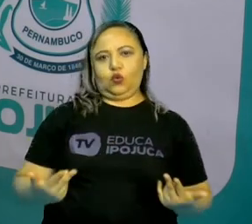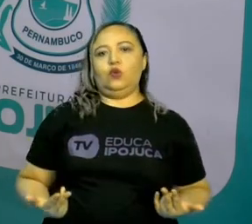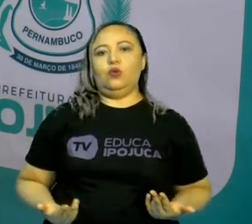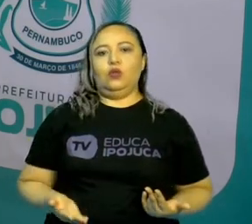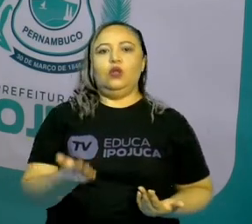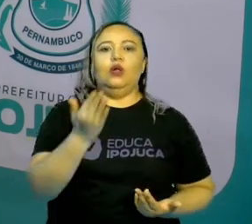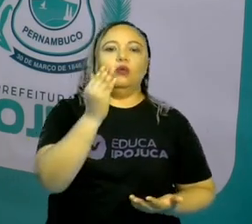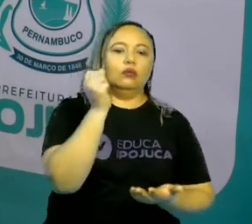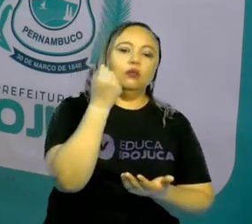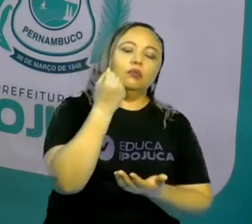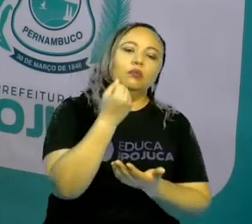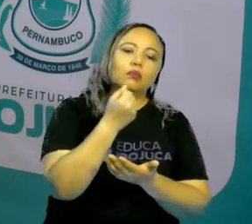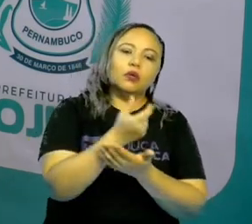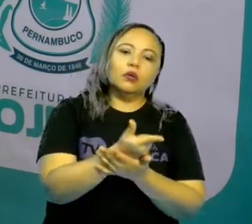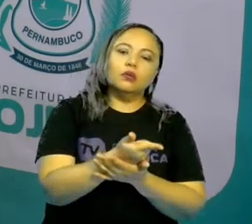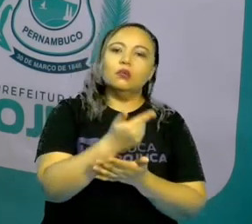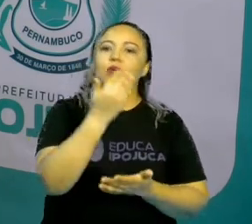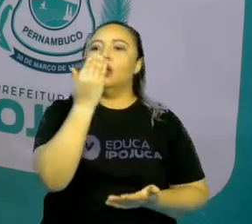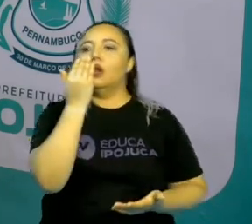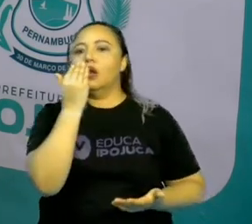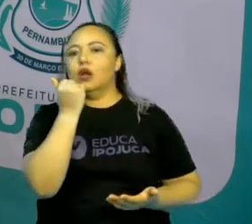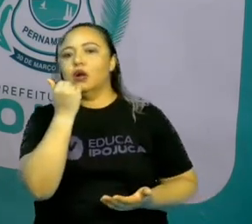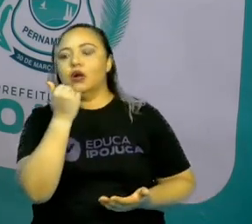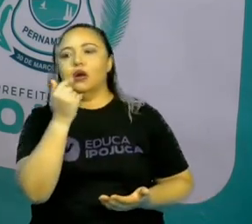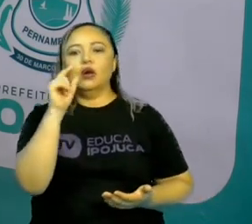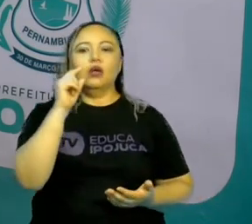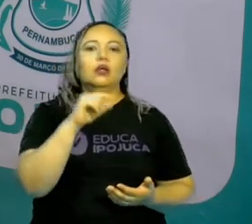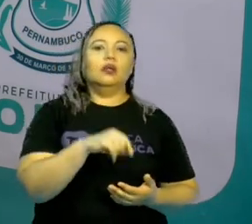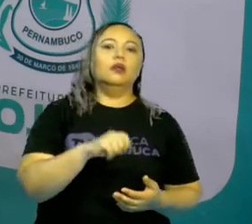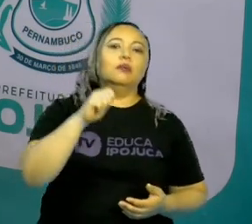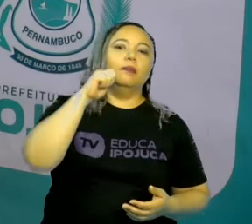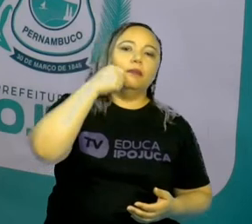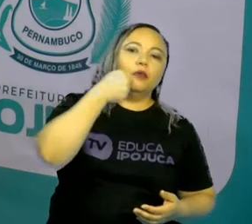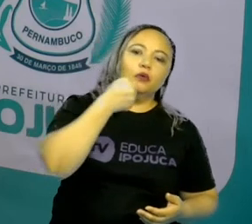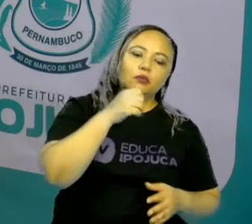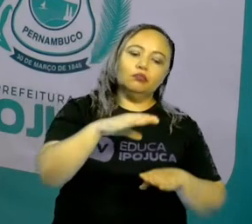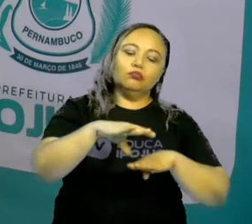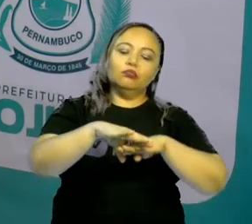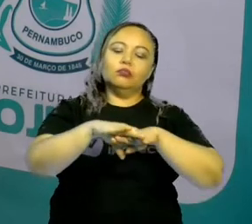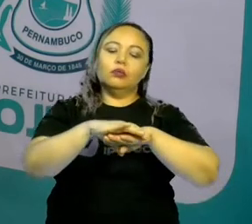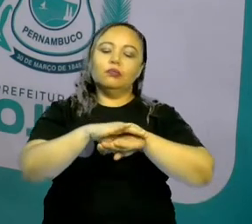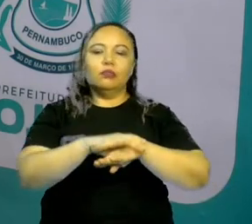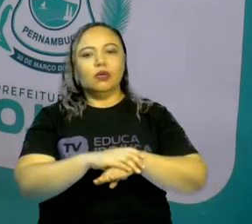pães, brinquedos, sapatos,